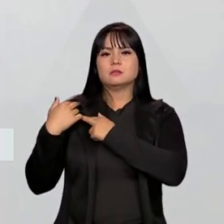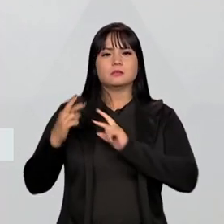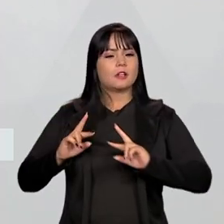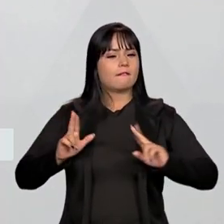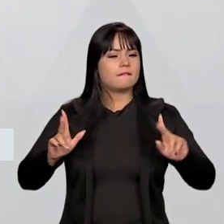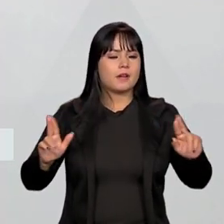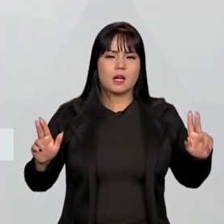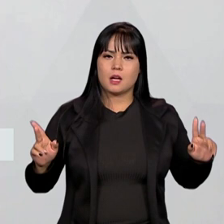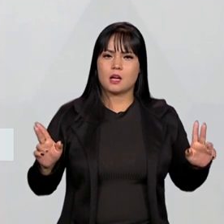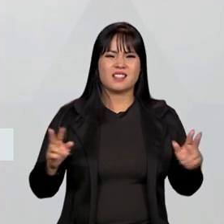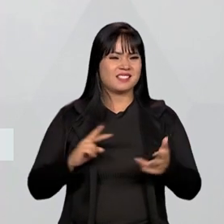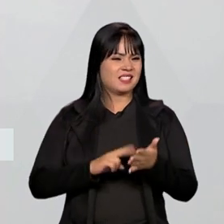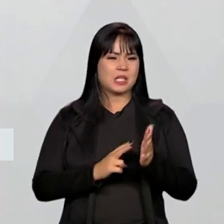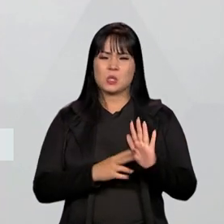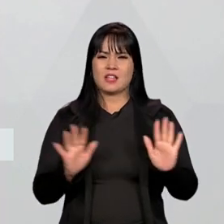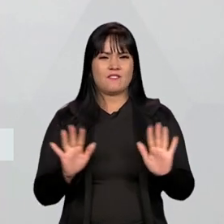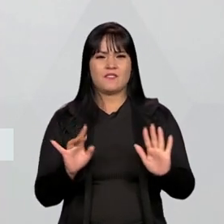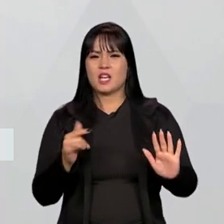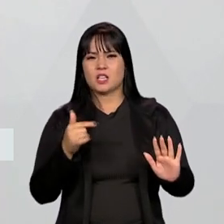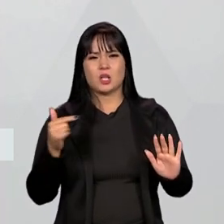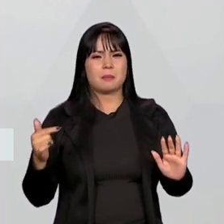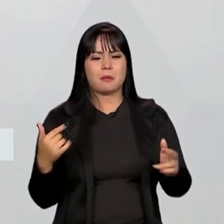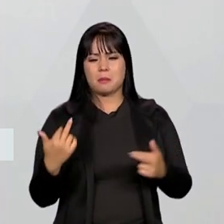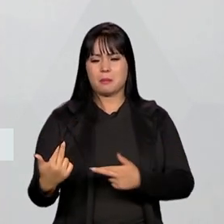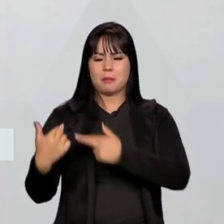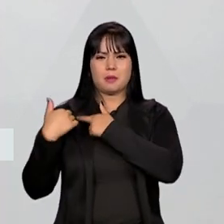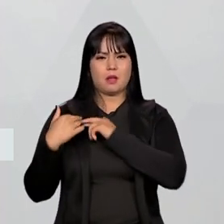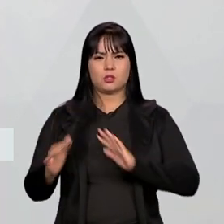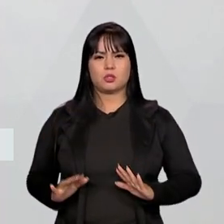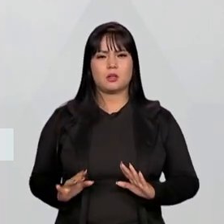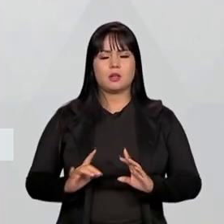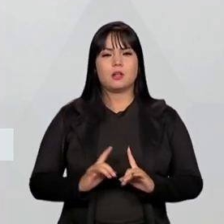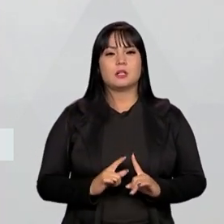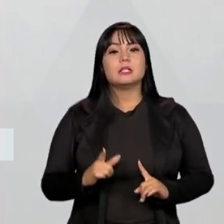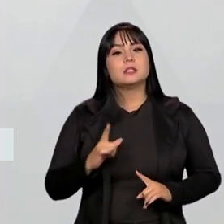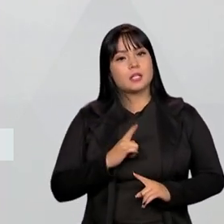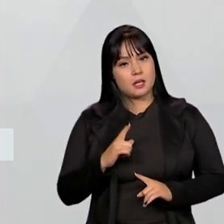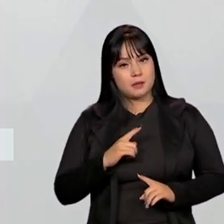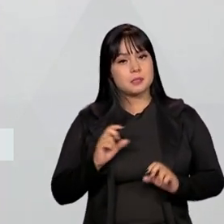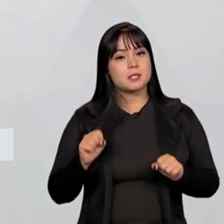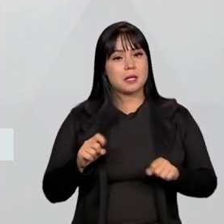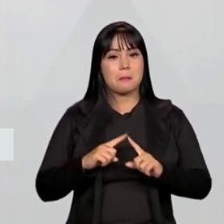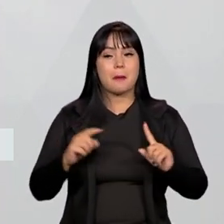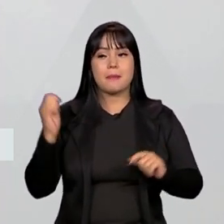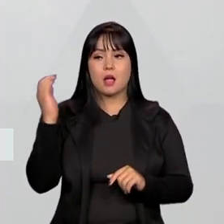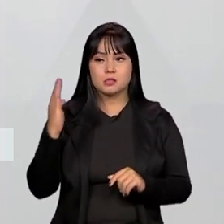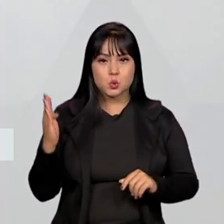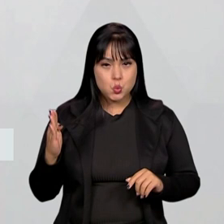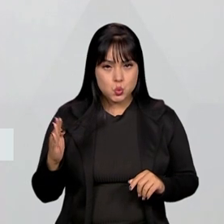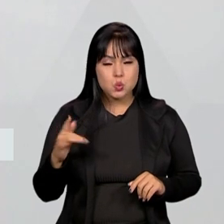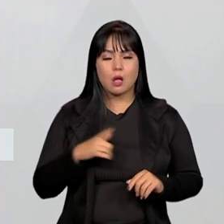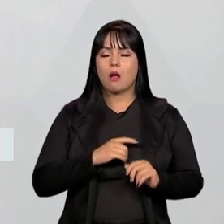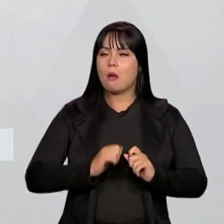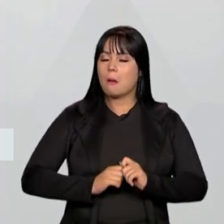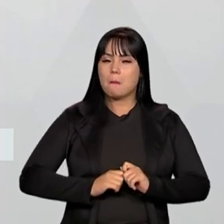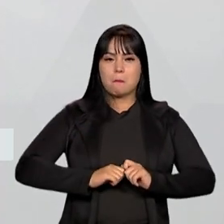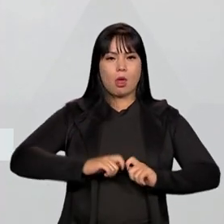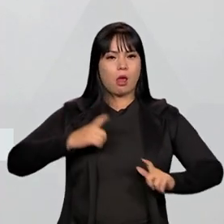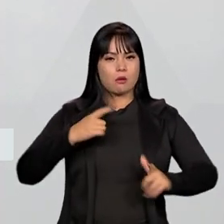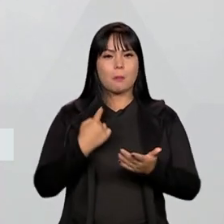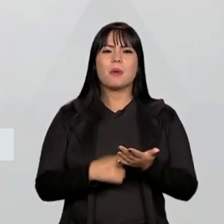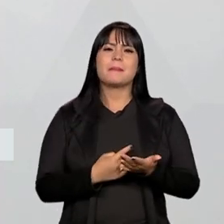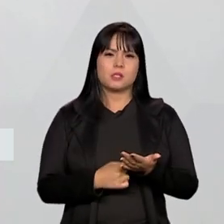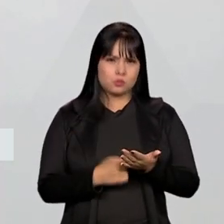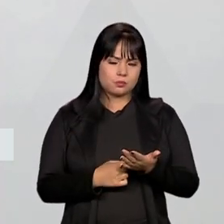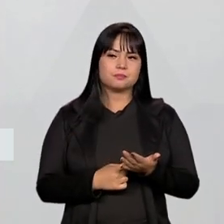diferenciadas não significa que não temos responsabilidades. As temos e o Brasil está altamente comprometido